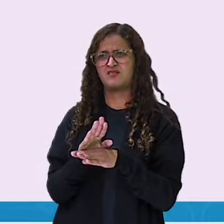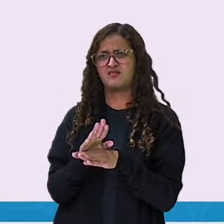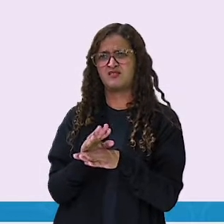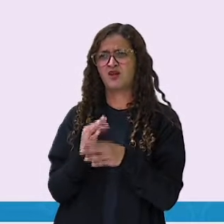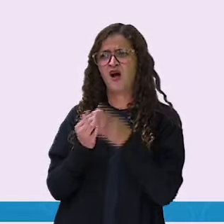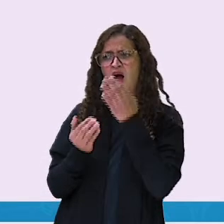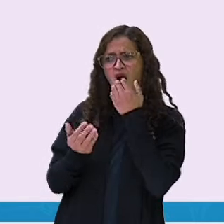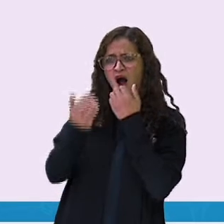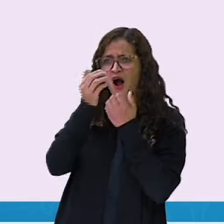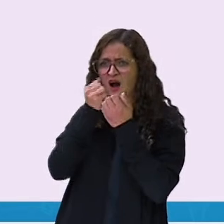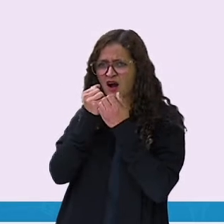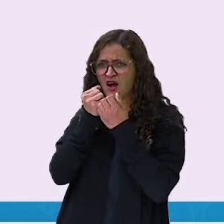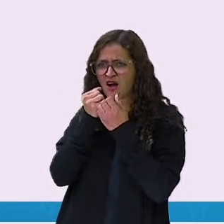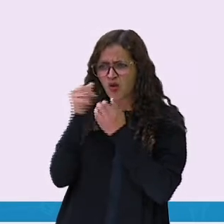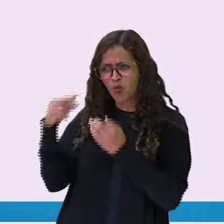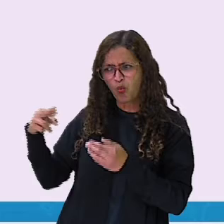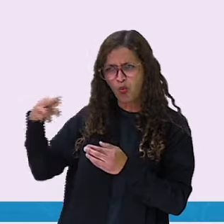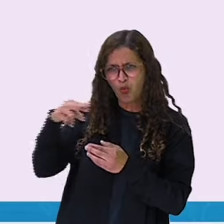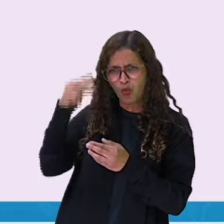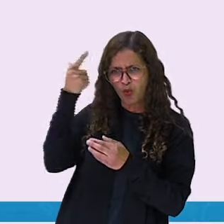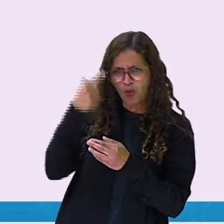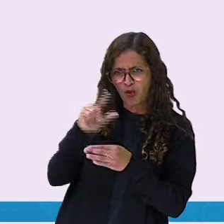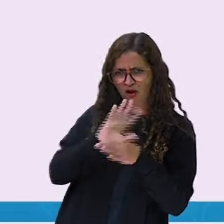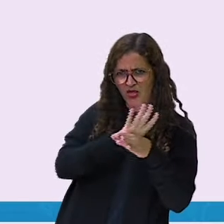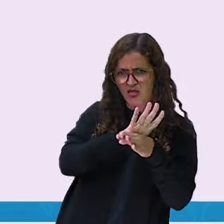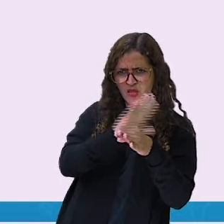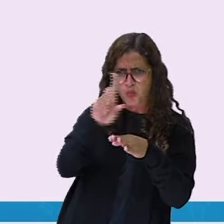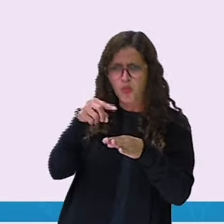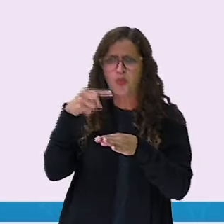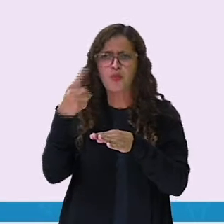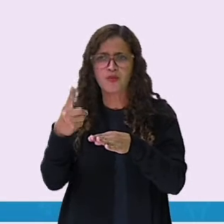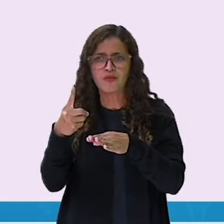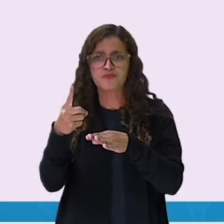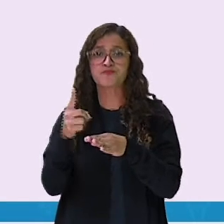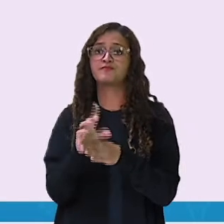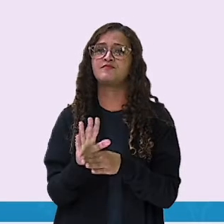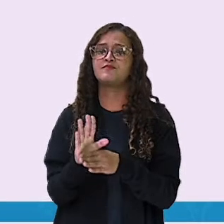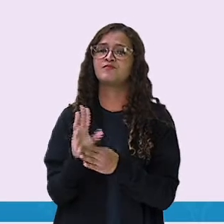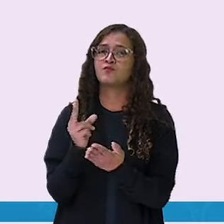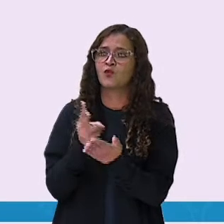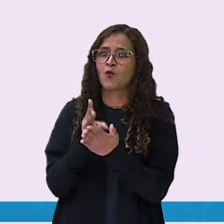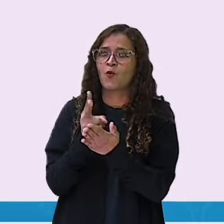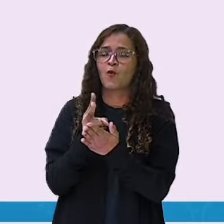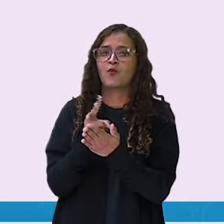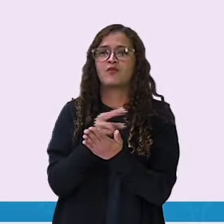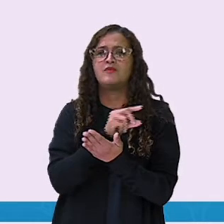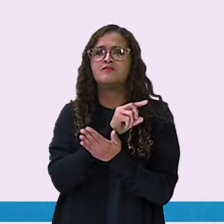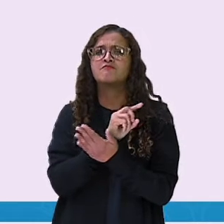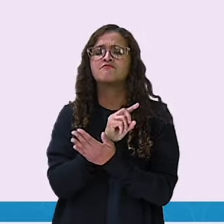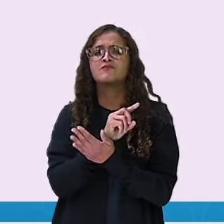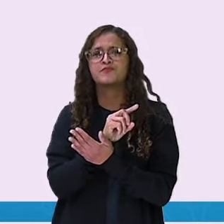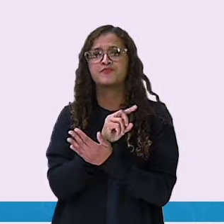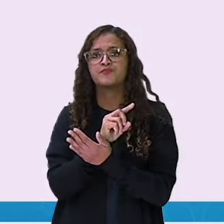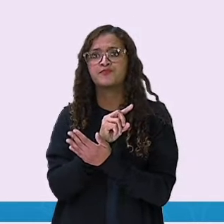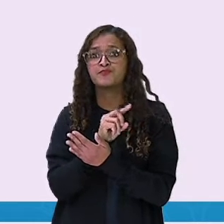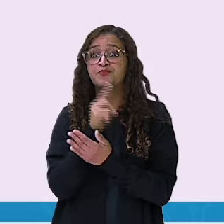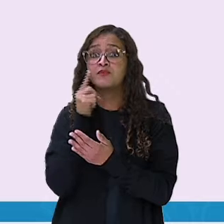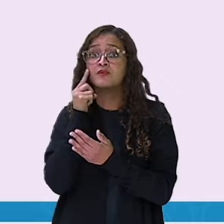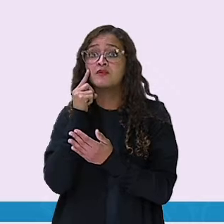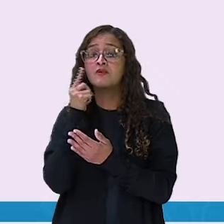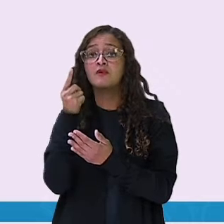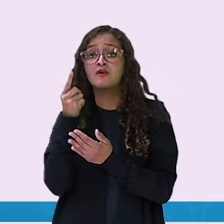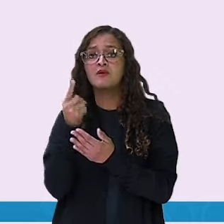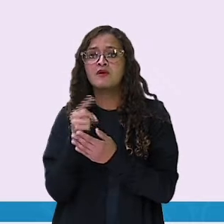não comesse ele? Vamos ver o que vai acontecer nessa fábula. Apesar